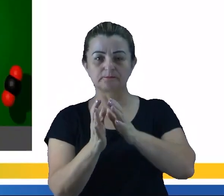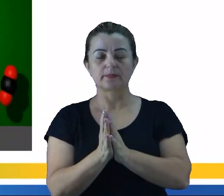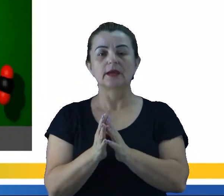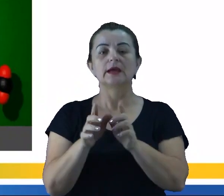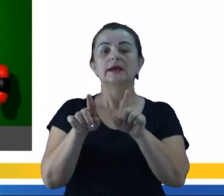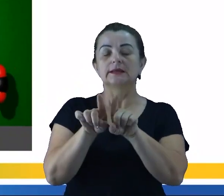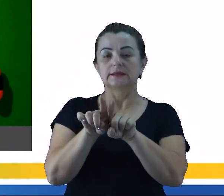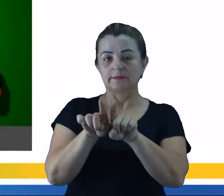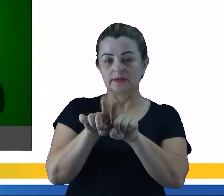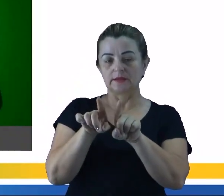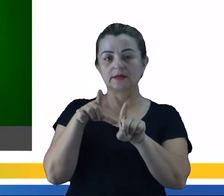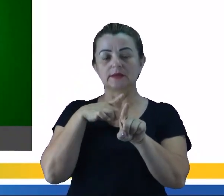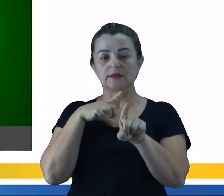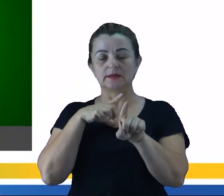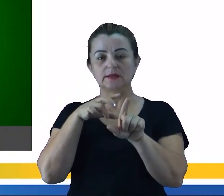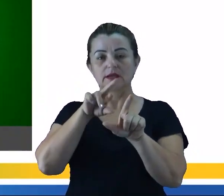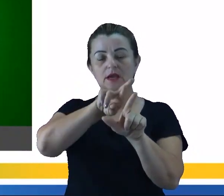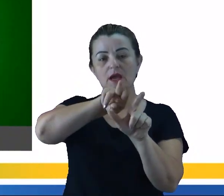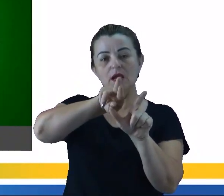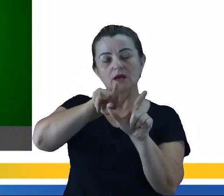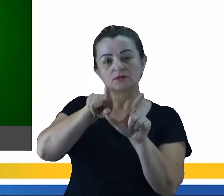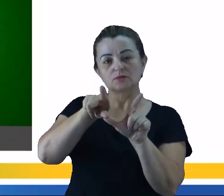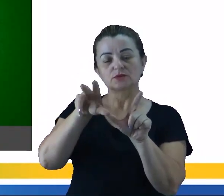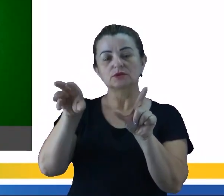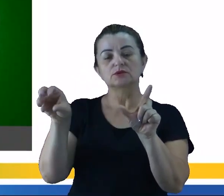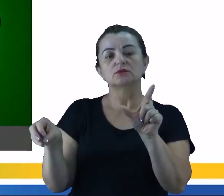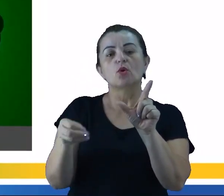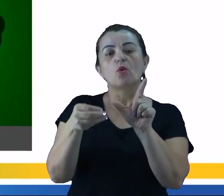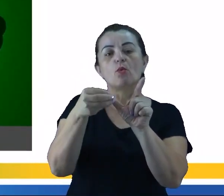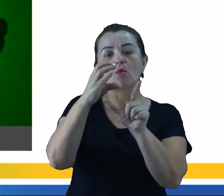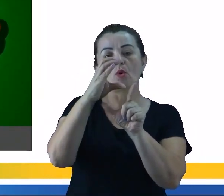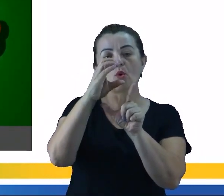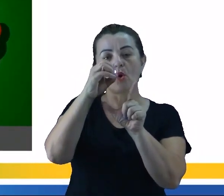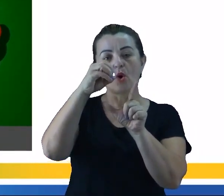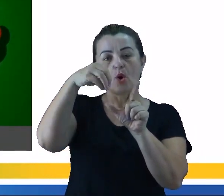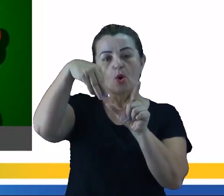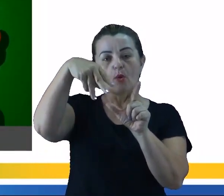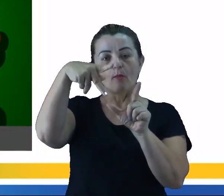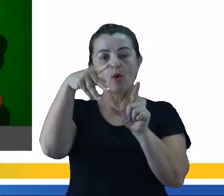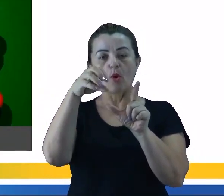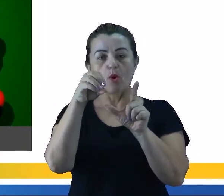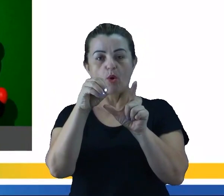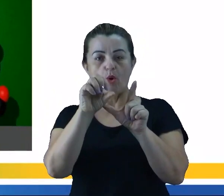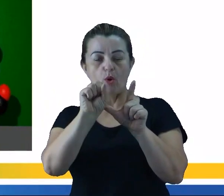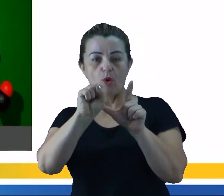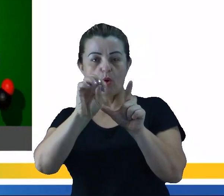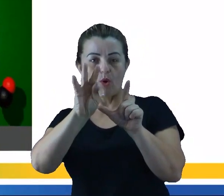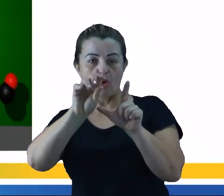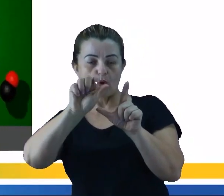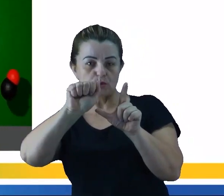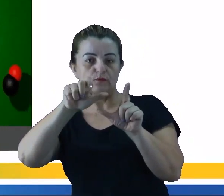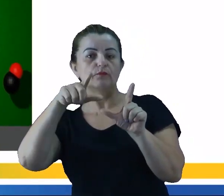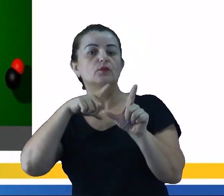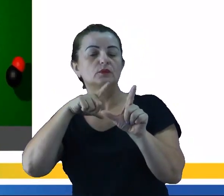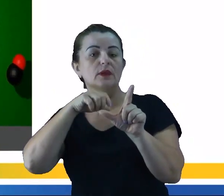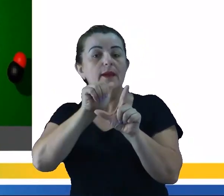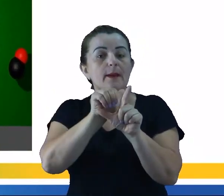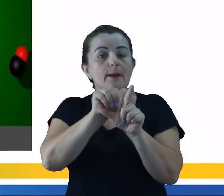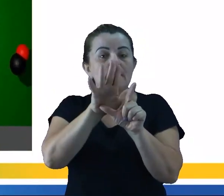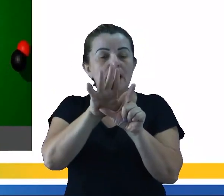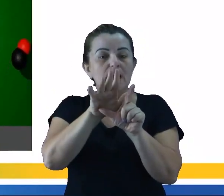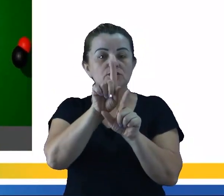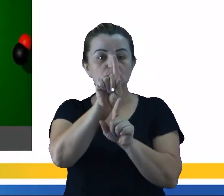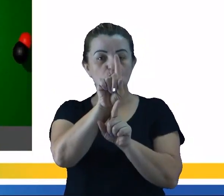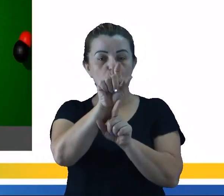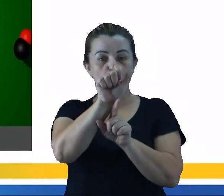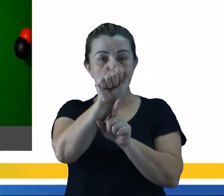Aí a gente tem o que? A gente tem as substâncias compostas. As substâncias compostas vão ter o que? Vão ter mais do que um